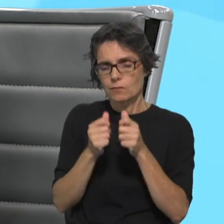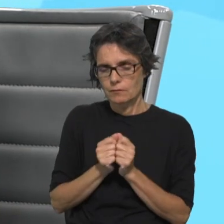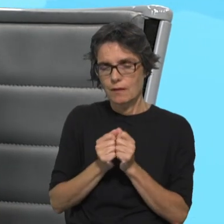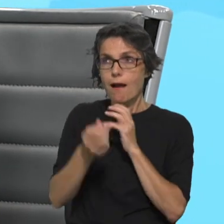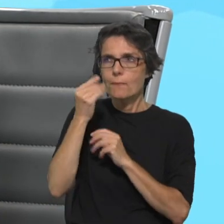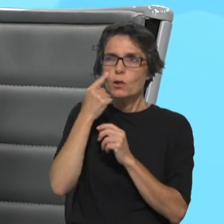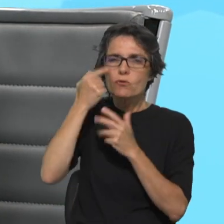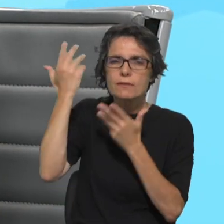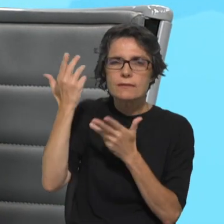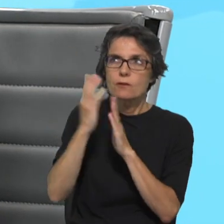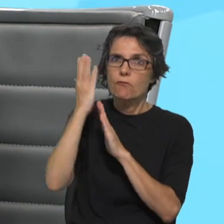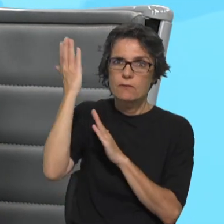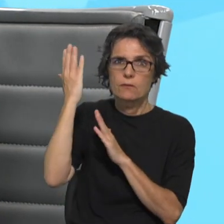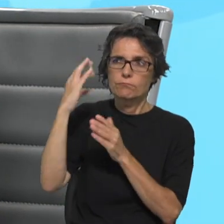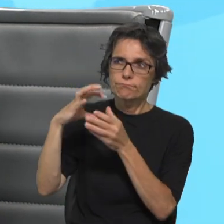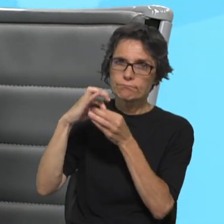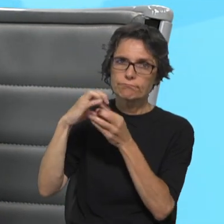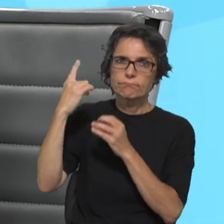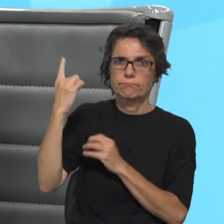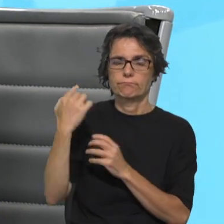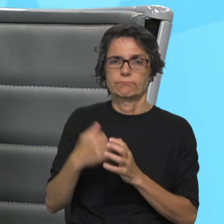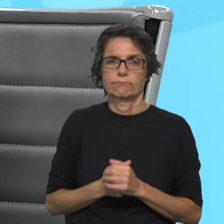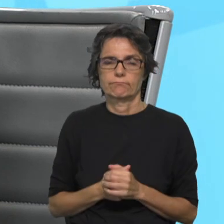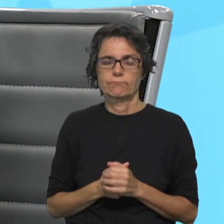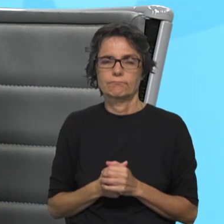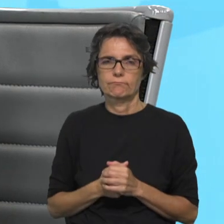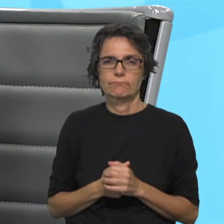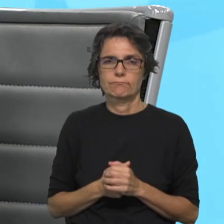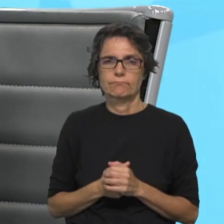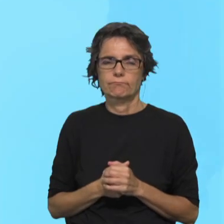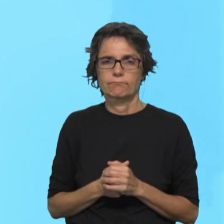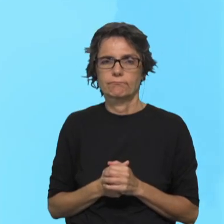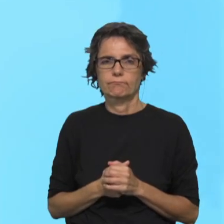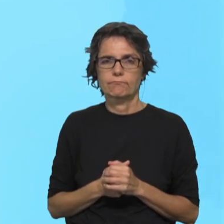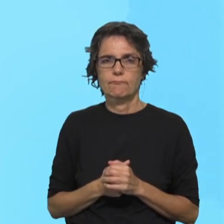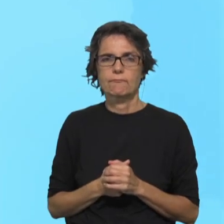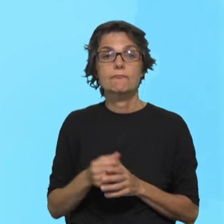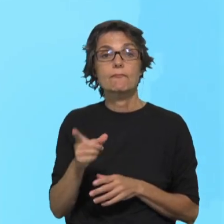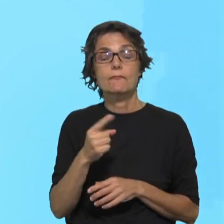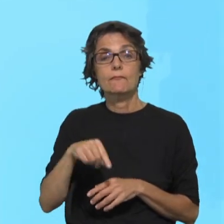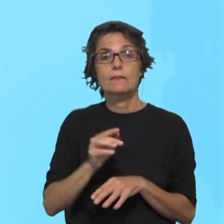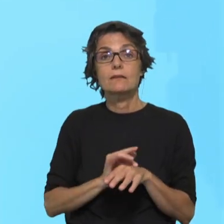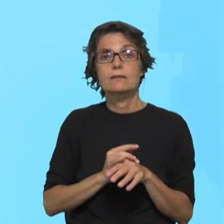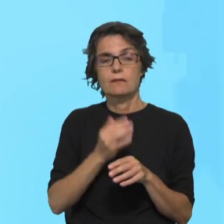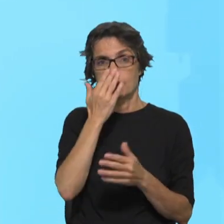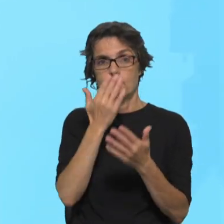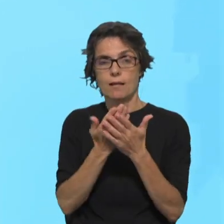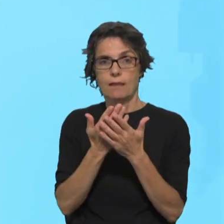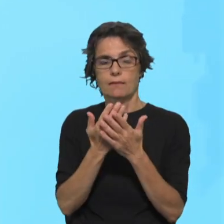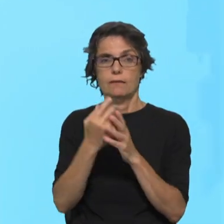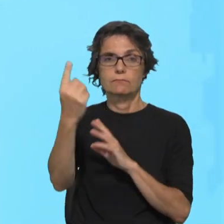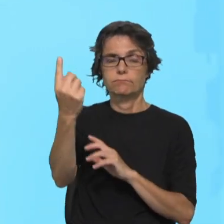Deus que aparece suavemente. E também temos que estar sensíveis a estas manifestações de Deus